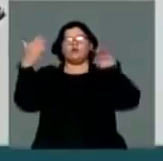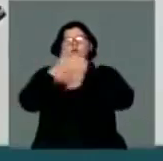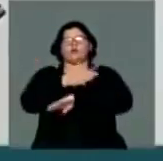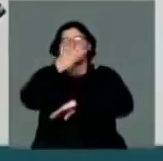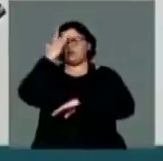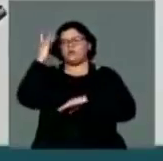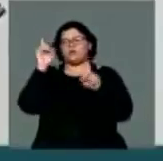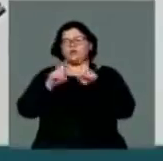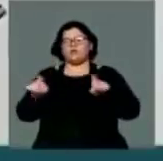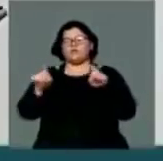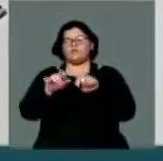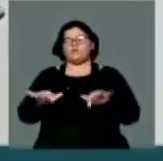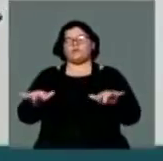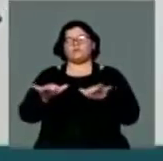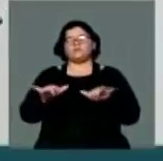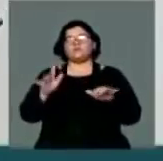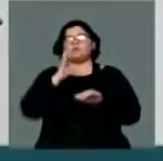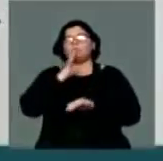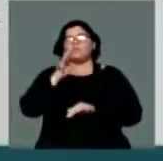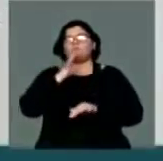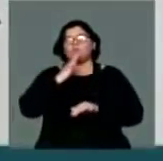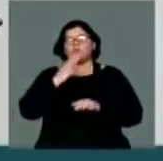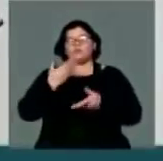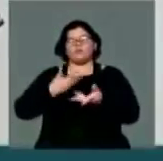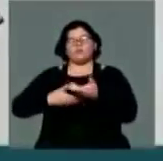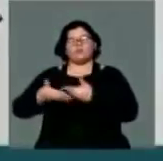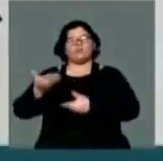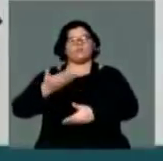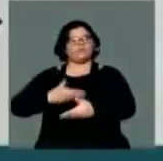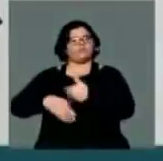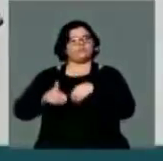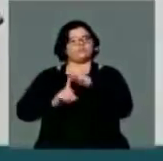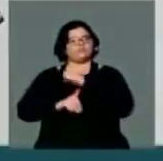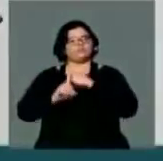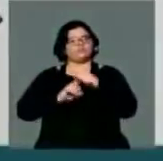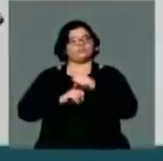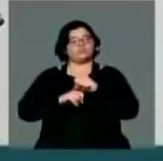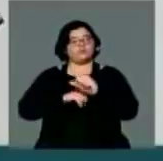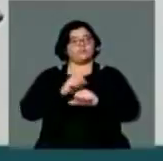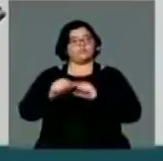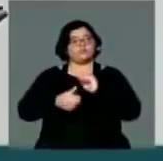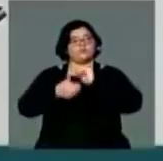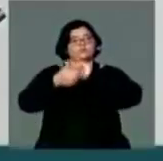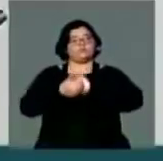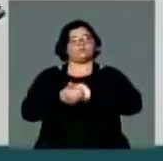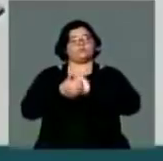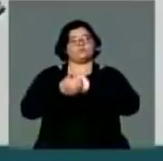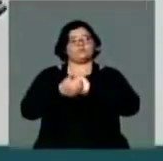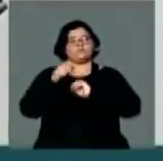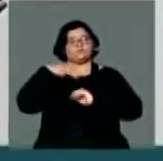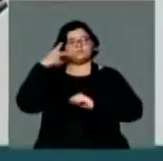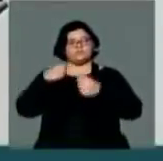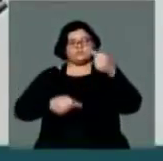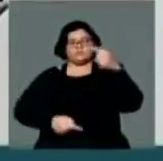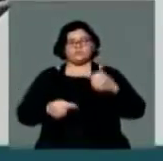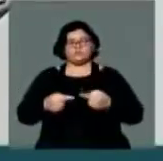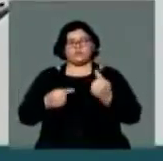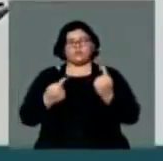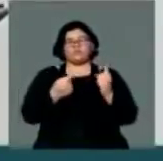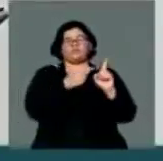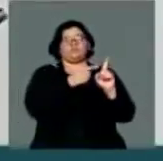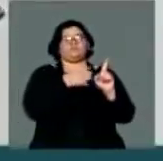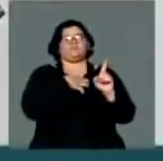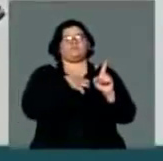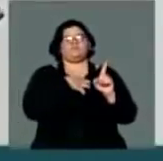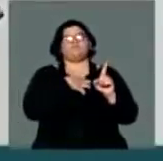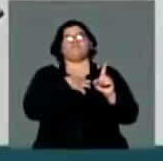propiciando ainda o diálogo contínuo com a sociedade. A mudança na qualidade da política é um desafio, que tem que ser enfrentado por meio de várias